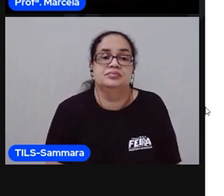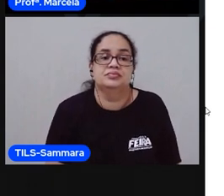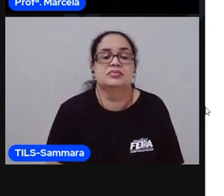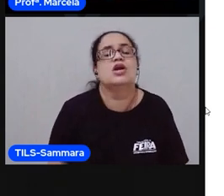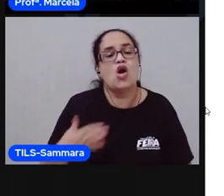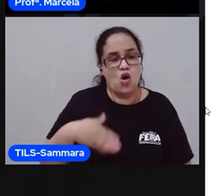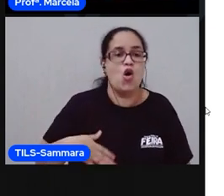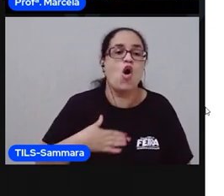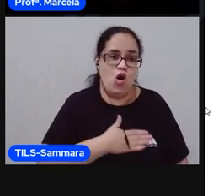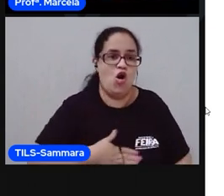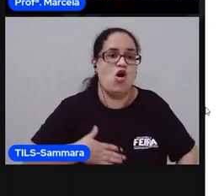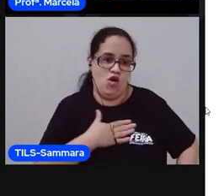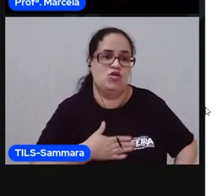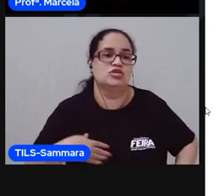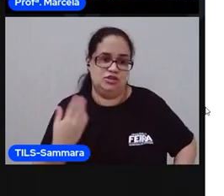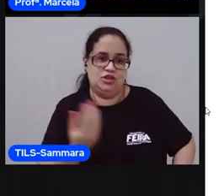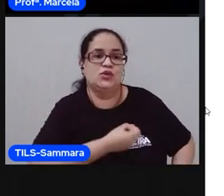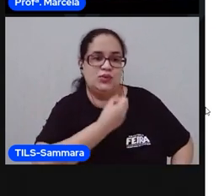Gostaram do poema?